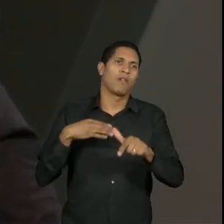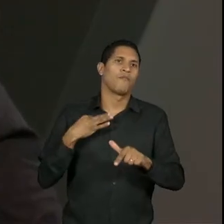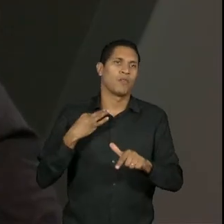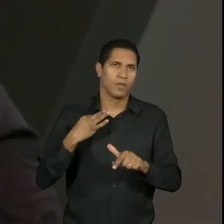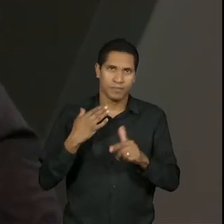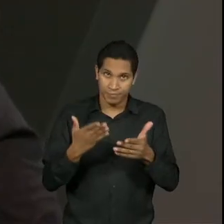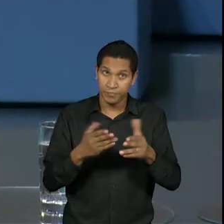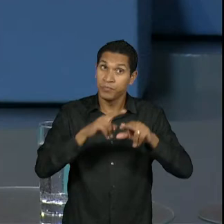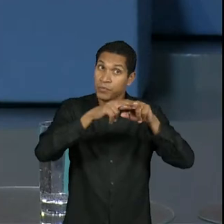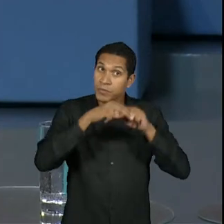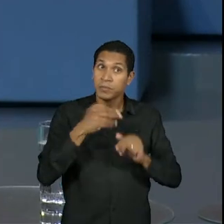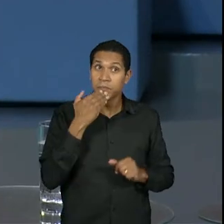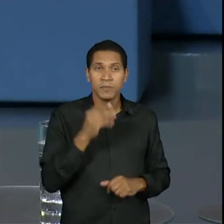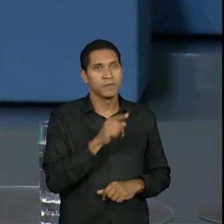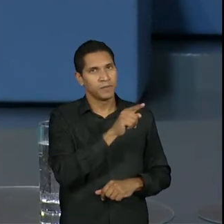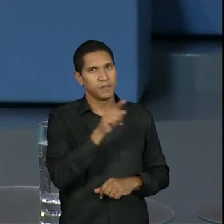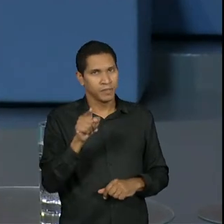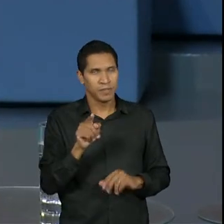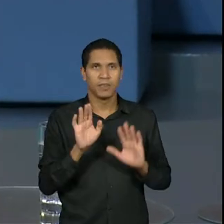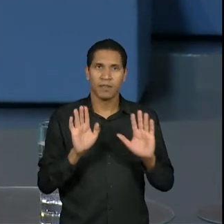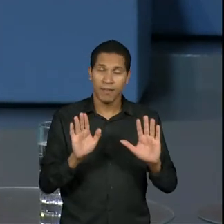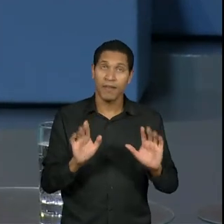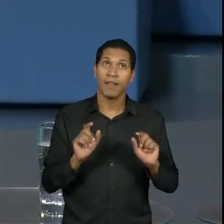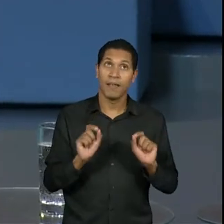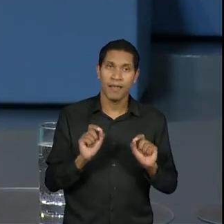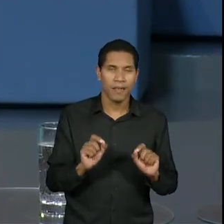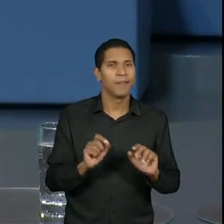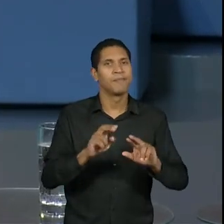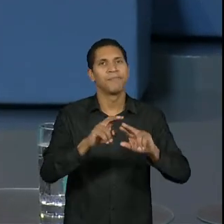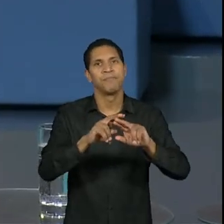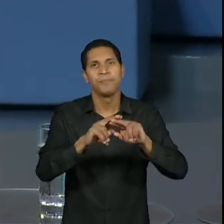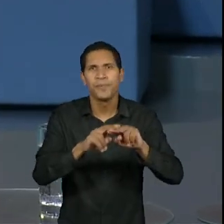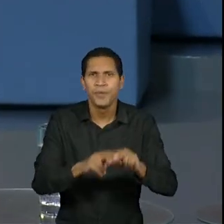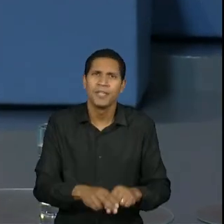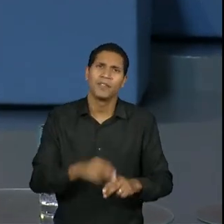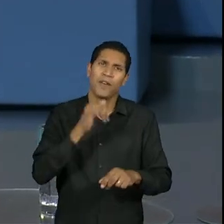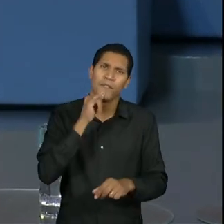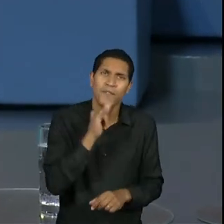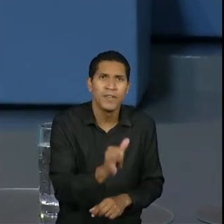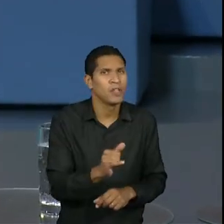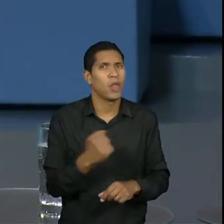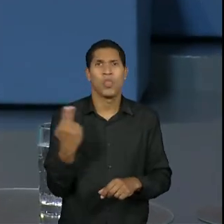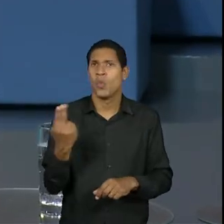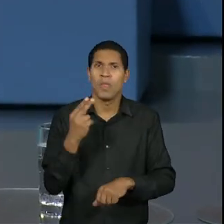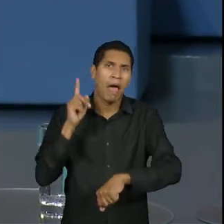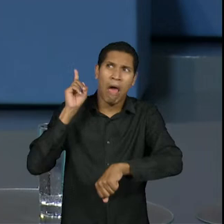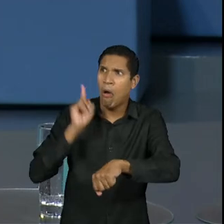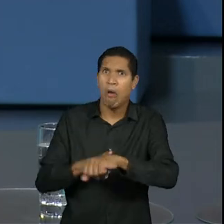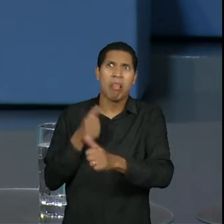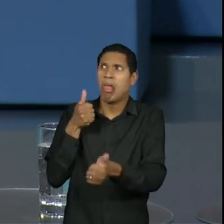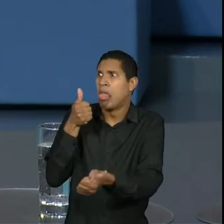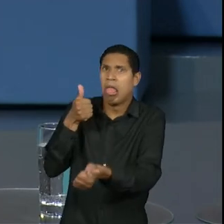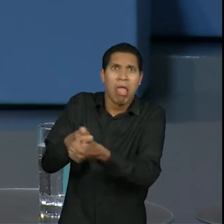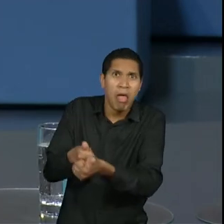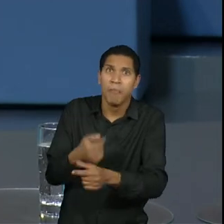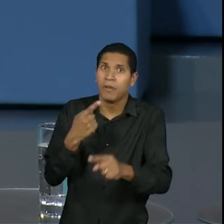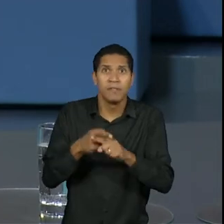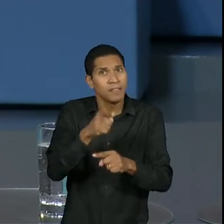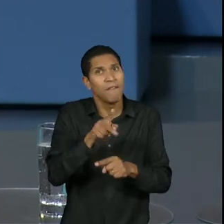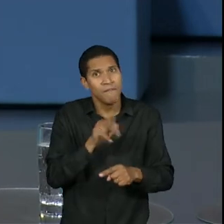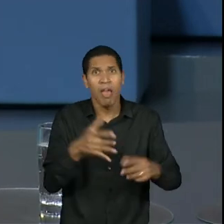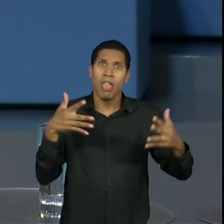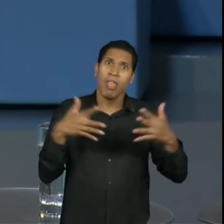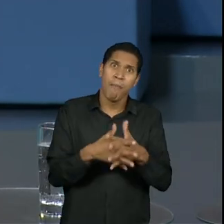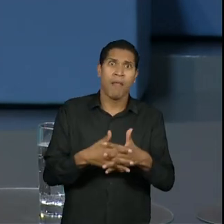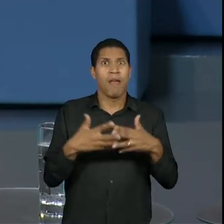pedindo para vocês colocarem, quando eu falo não deixe para a última hora, não é nem a postagem, não deixe para a última hora achando que em um mês